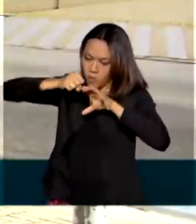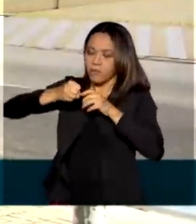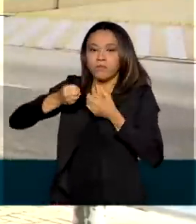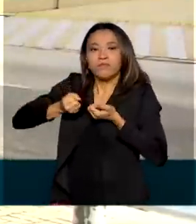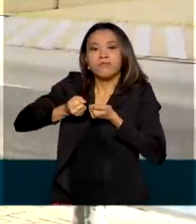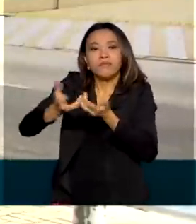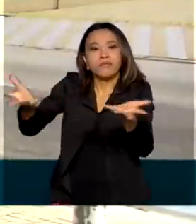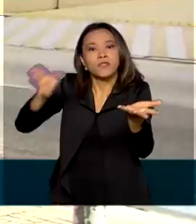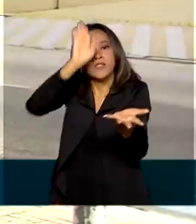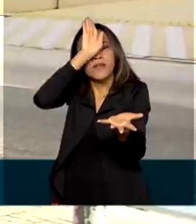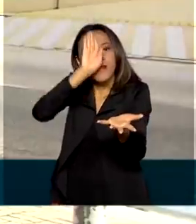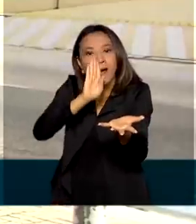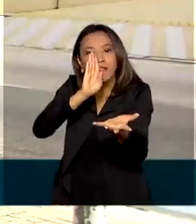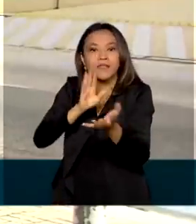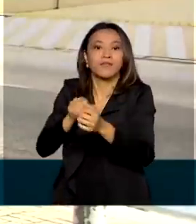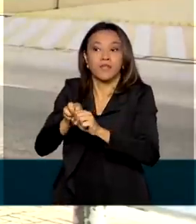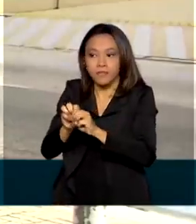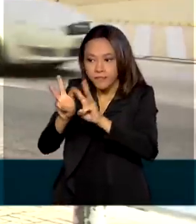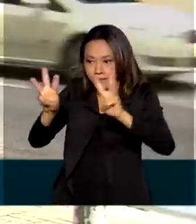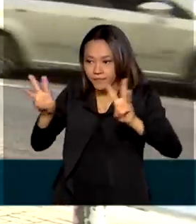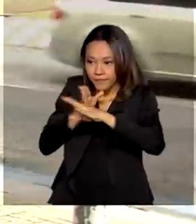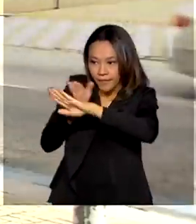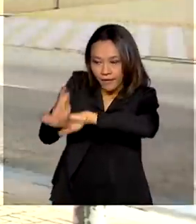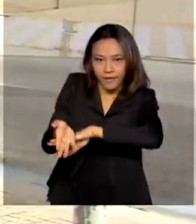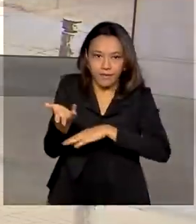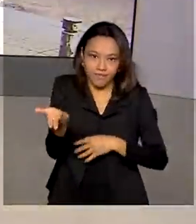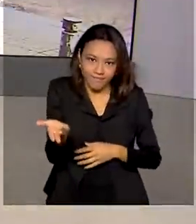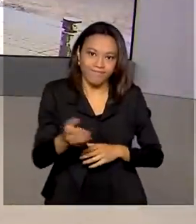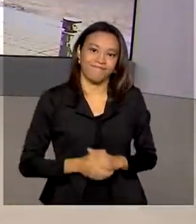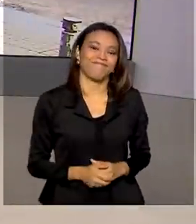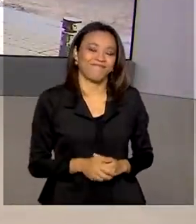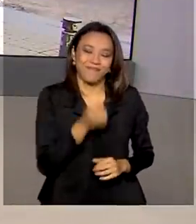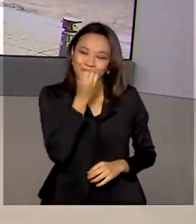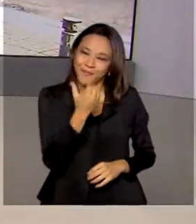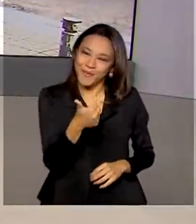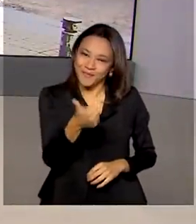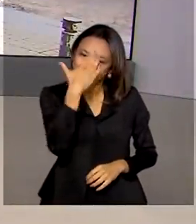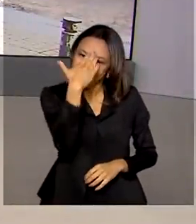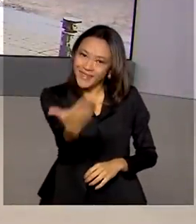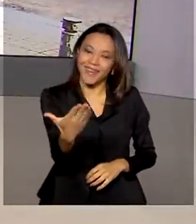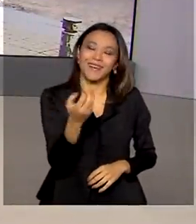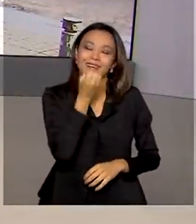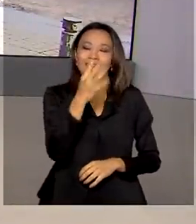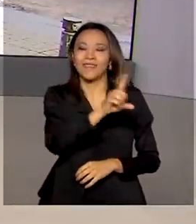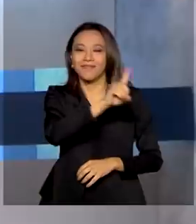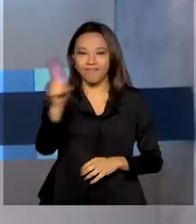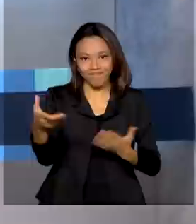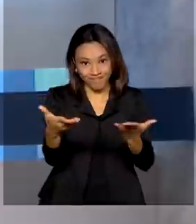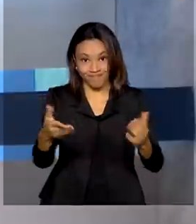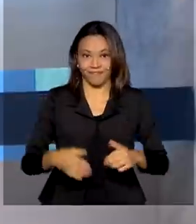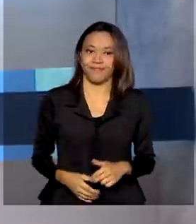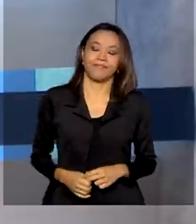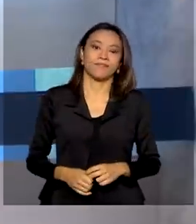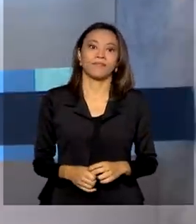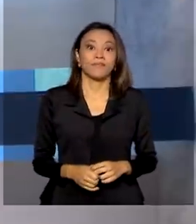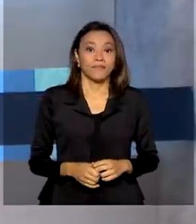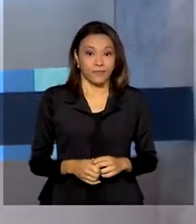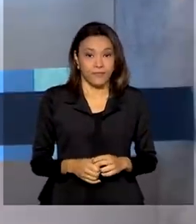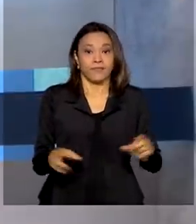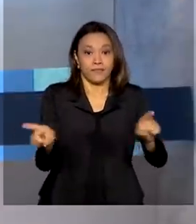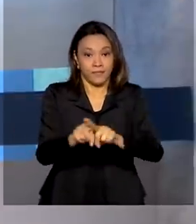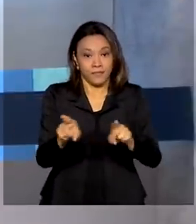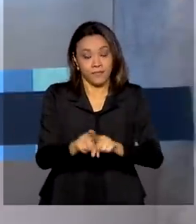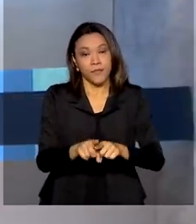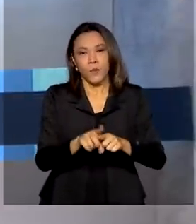gratuita pelo site do INPE. Voltamos com você, Daniel. Boa notícia, Thiago. Obrigada. Bom dia para você. E junto com